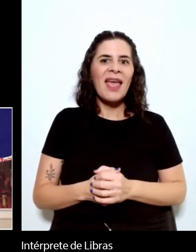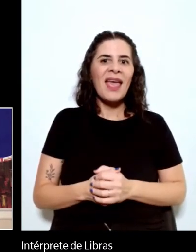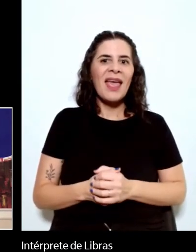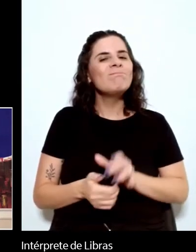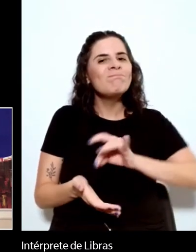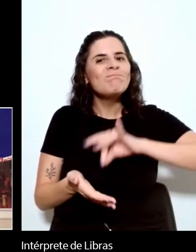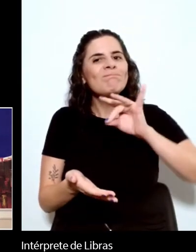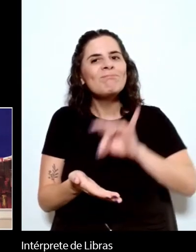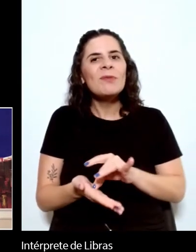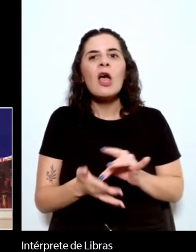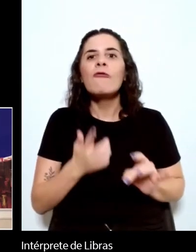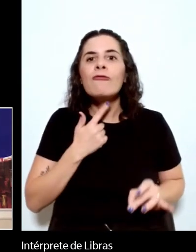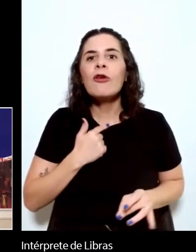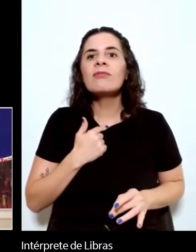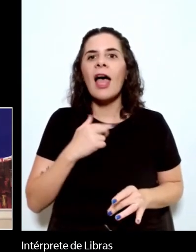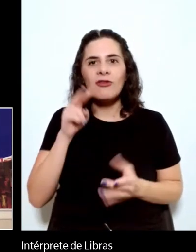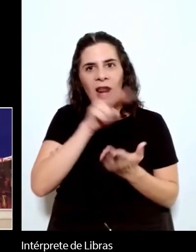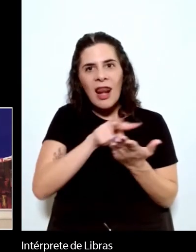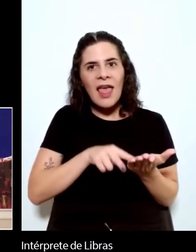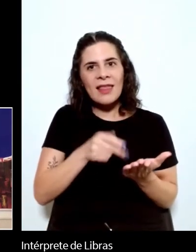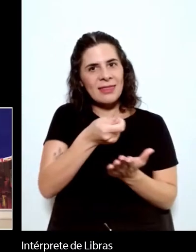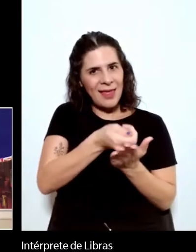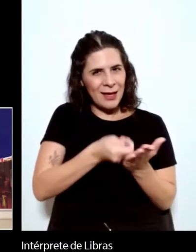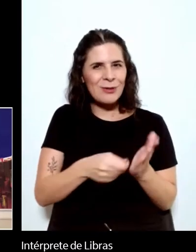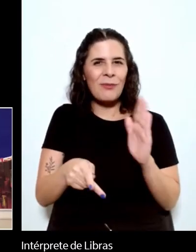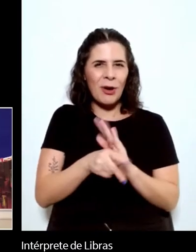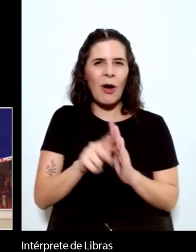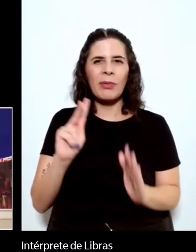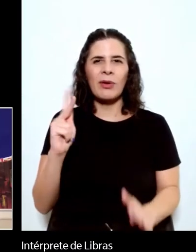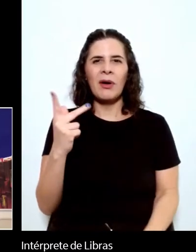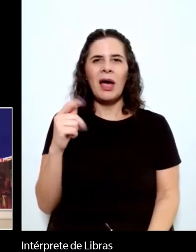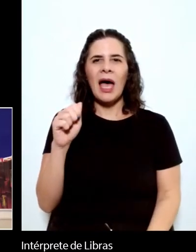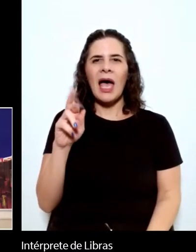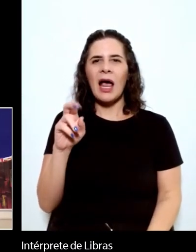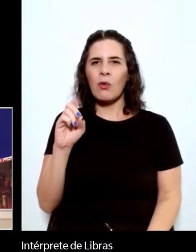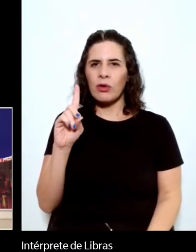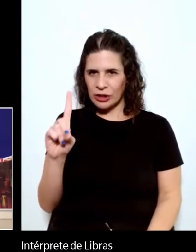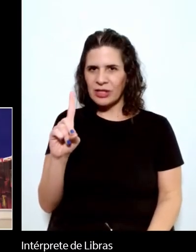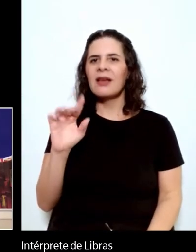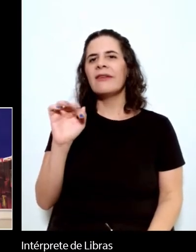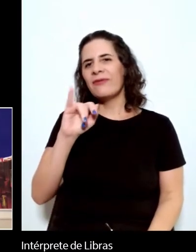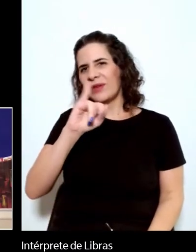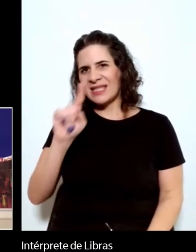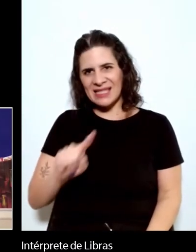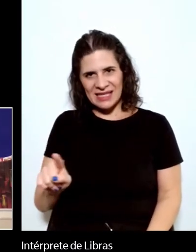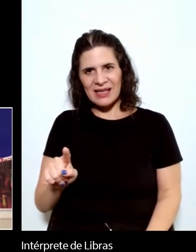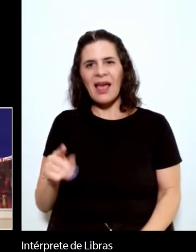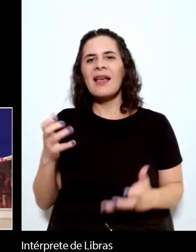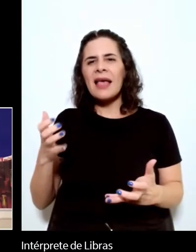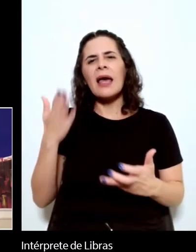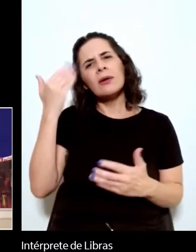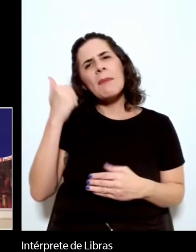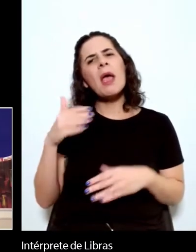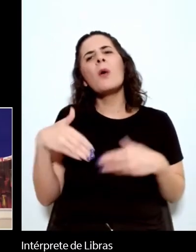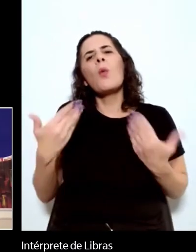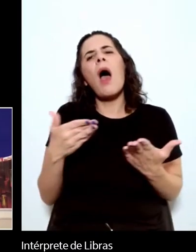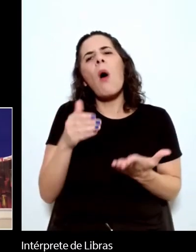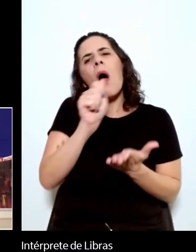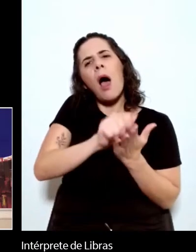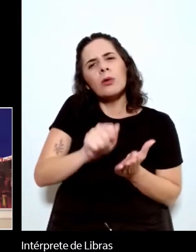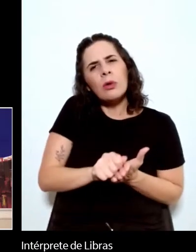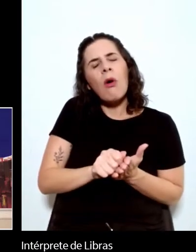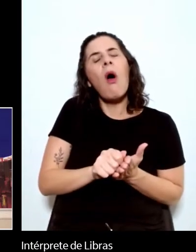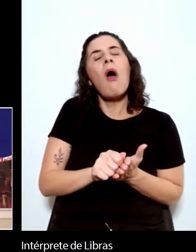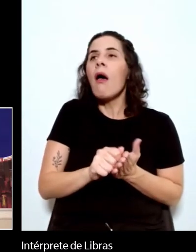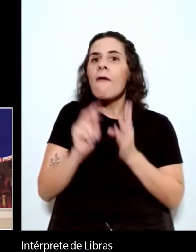o texto Oral Fitz para ver quais são os outros autores que de maneira direta ou indireta reconhecem